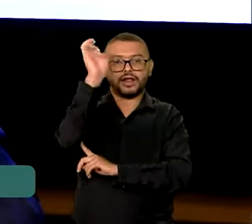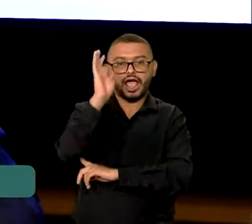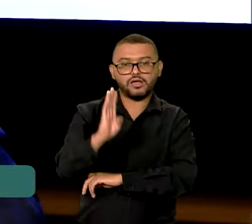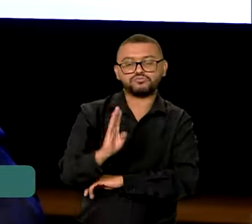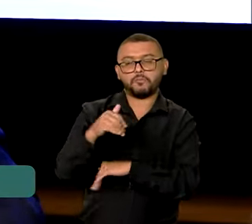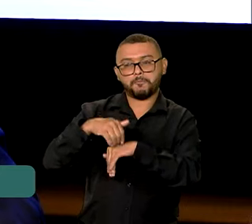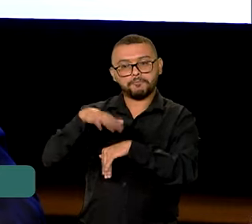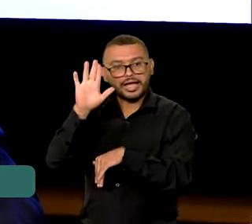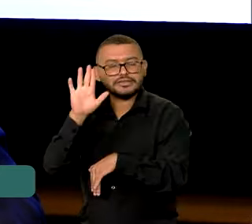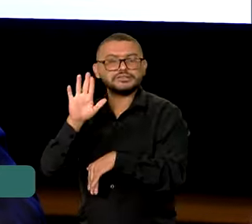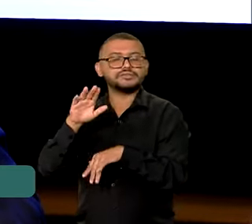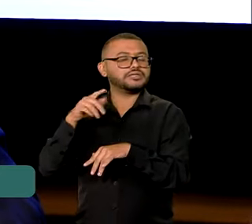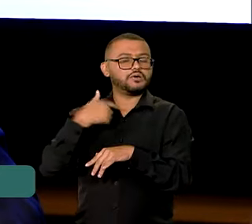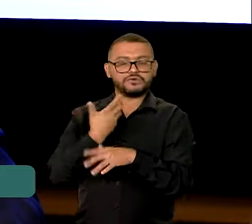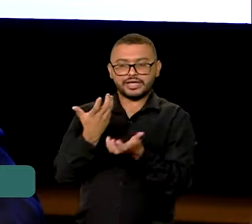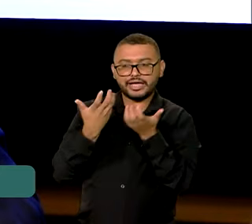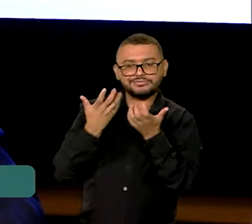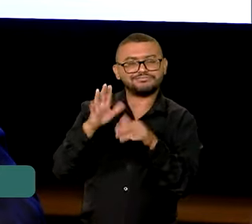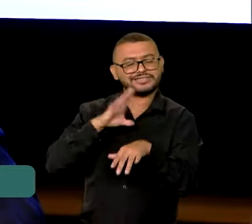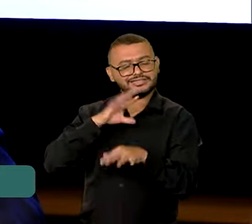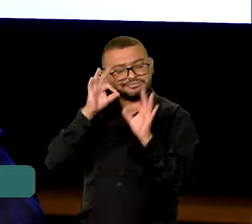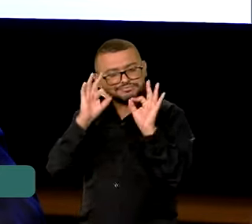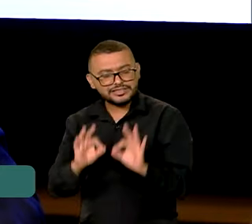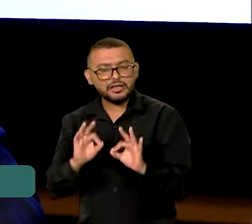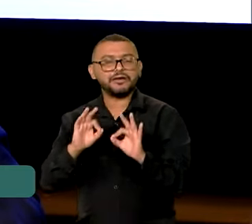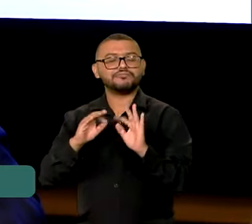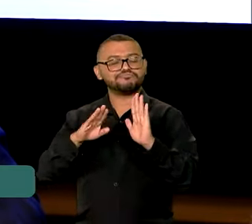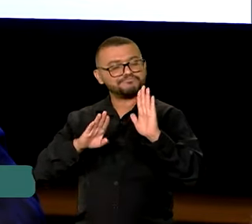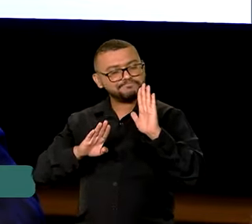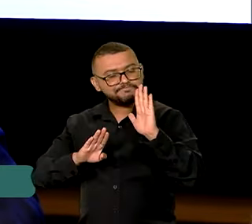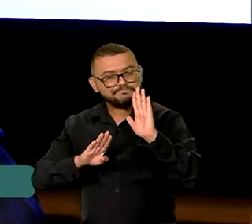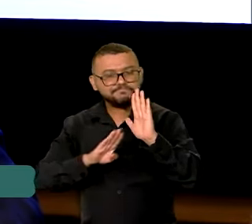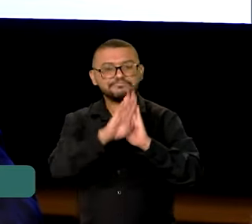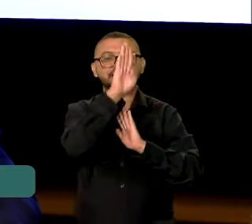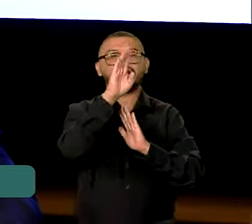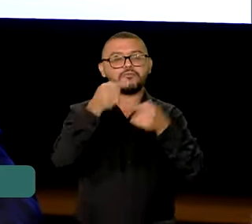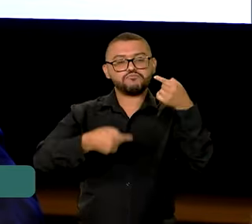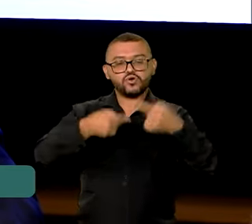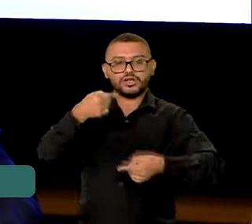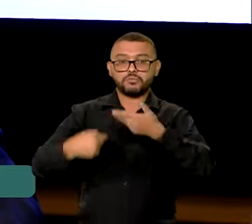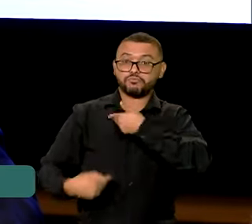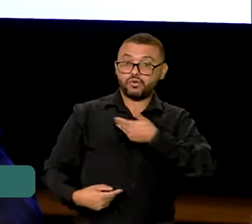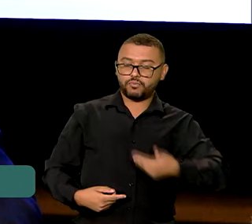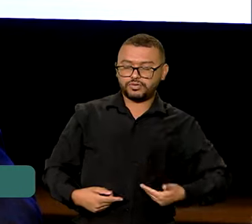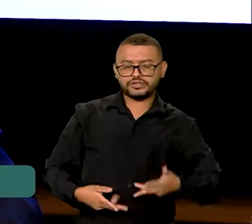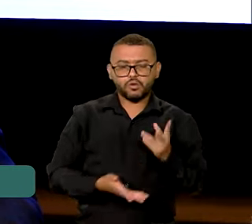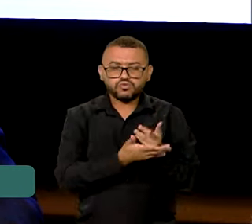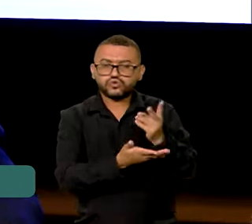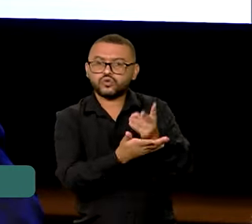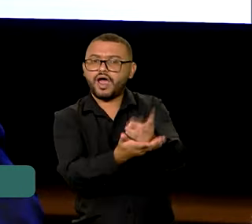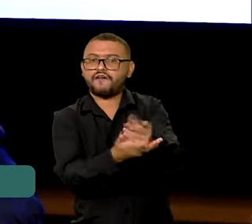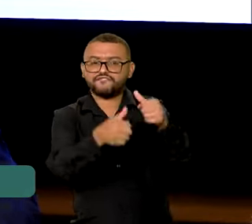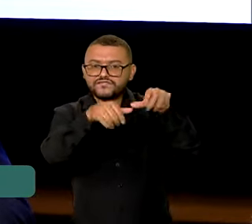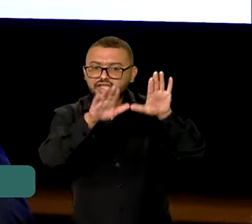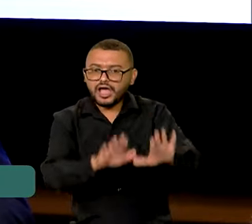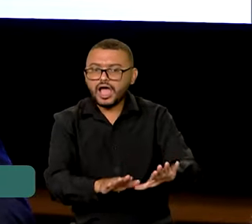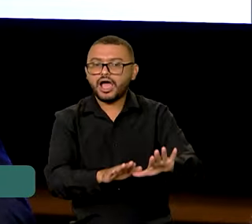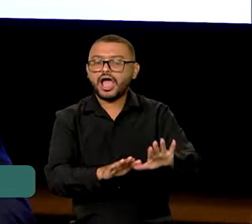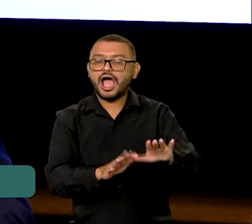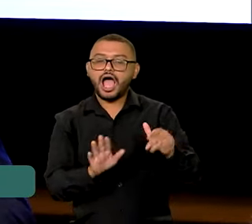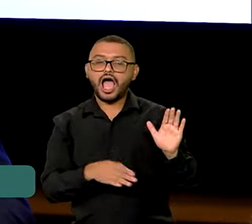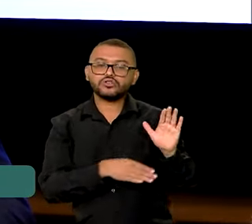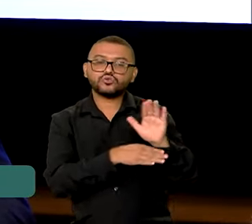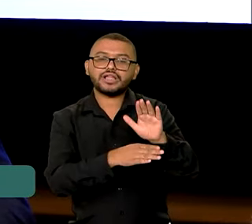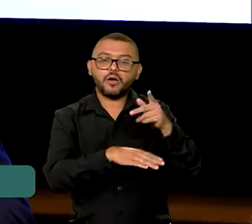eu tenho certeza que cada vez mais a gente vai avançar nessa política pública permanente e ajudando o país,